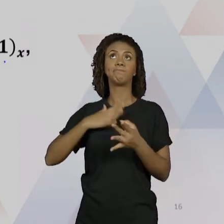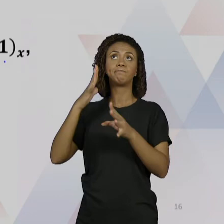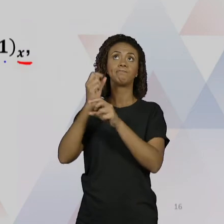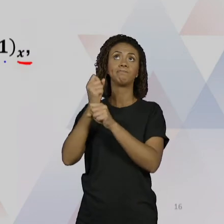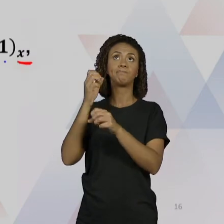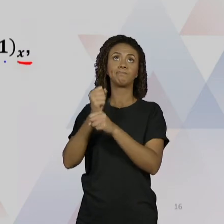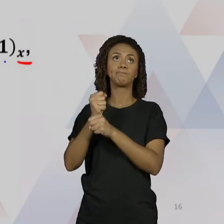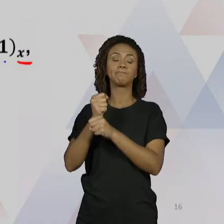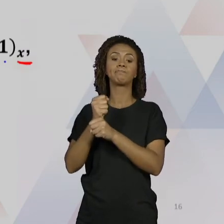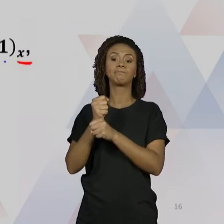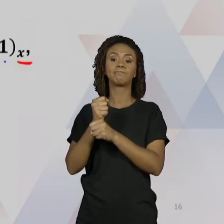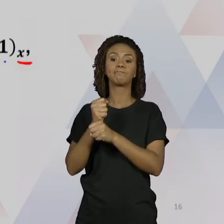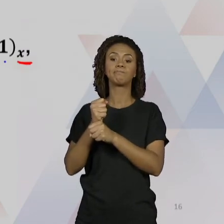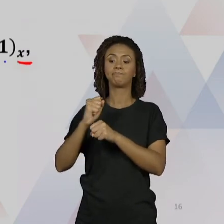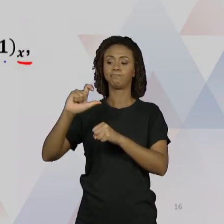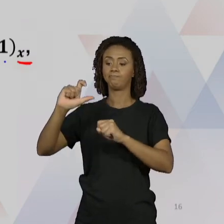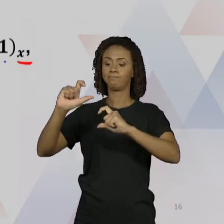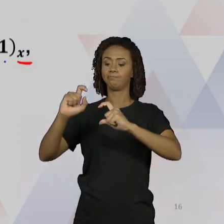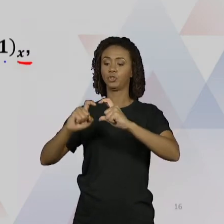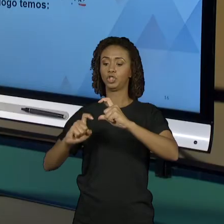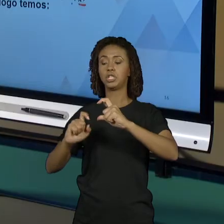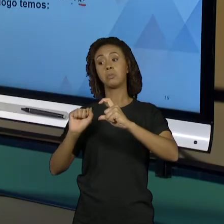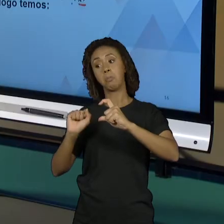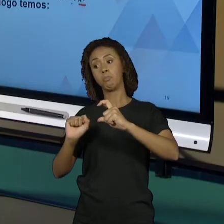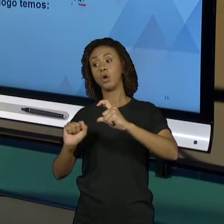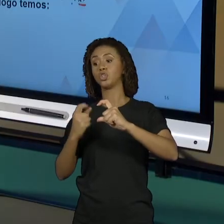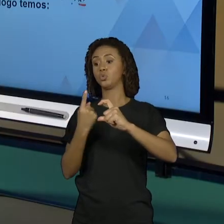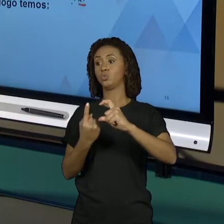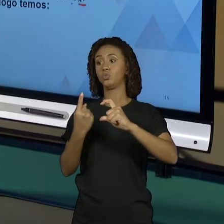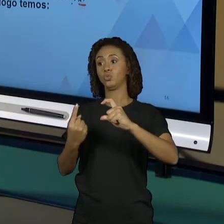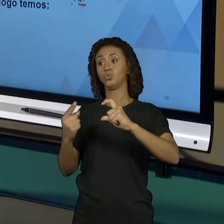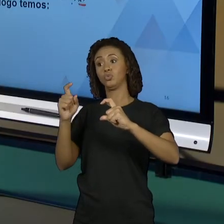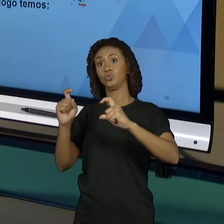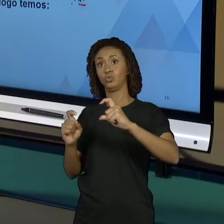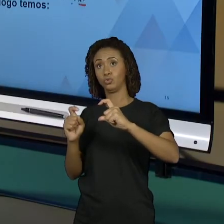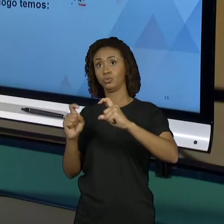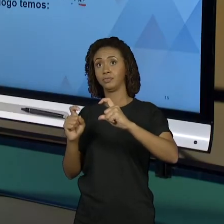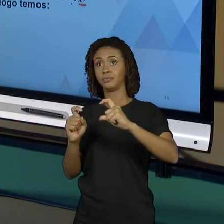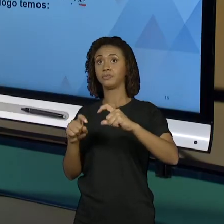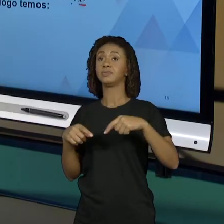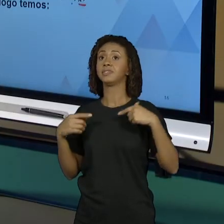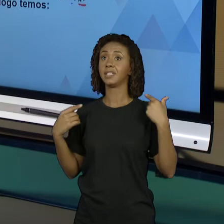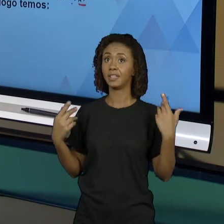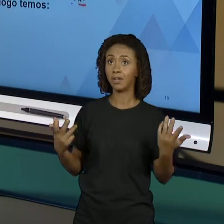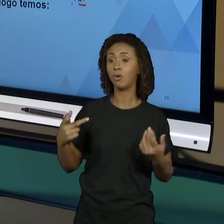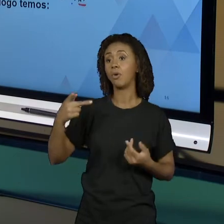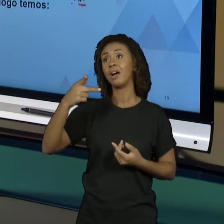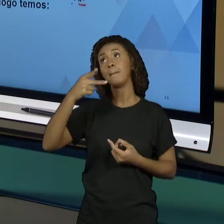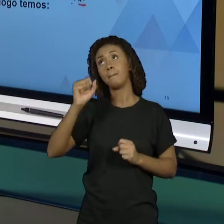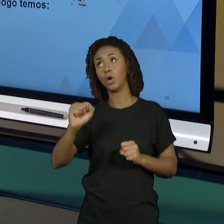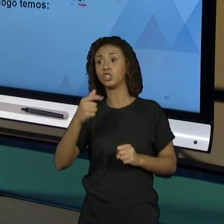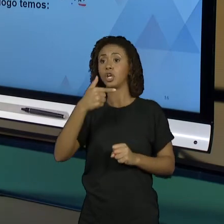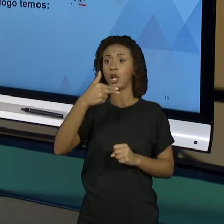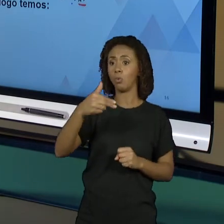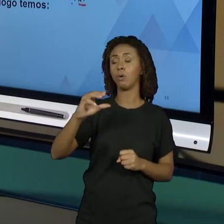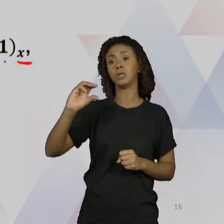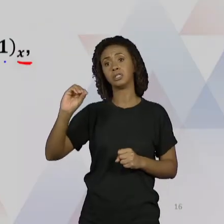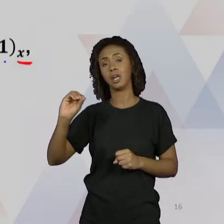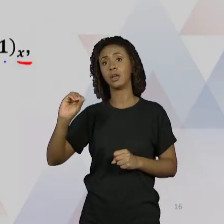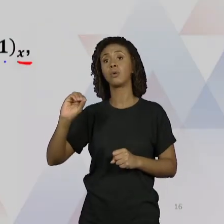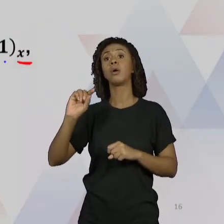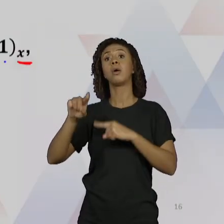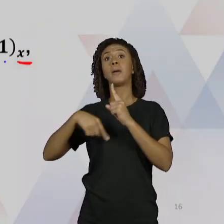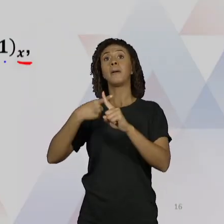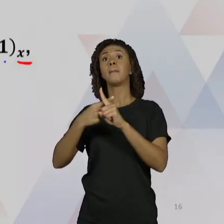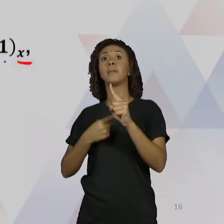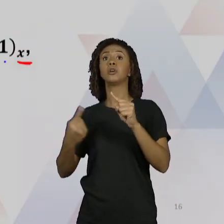X ele deve ser o número 1, 1, X e portanto o C vai ser igual a 0 mais 1 e o 1 que veio. Então o C